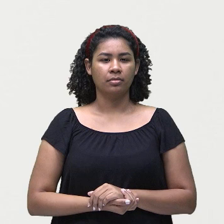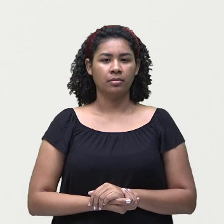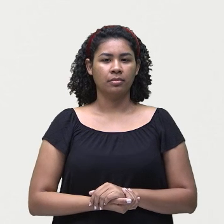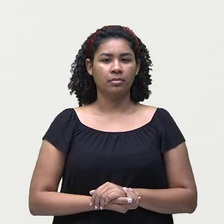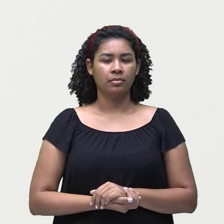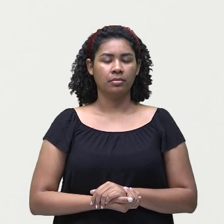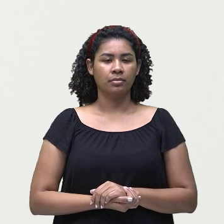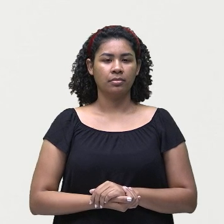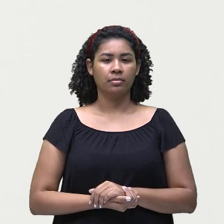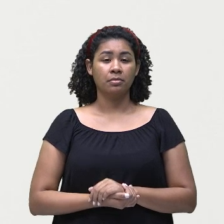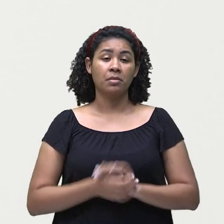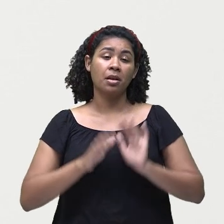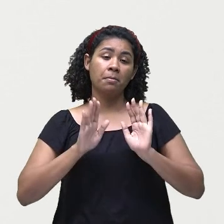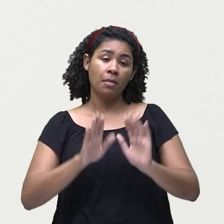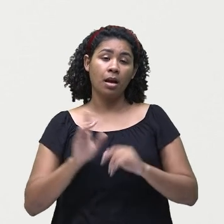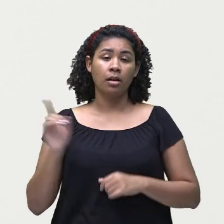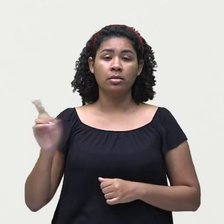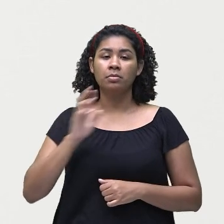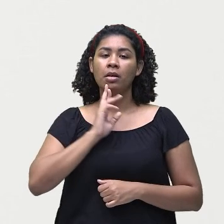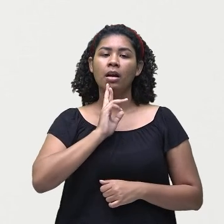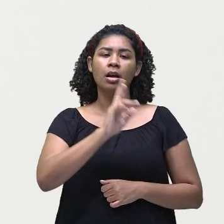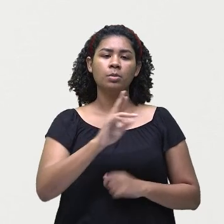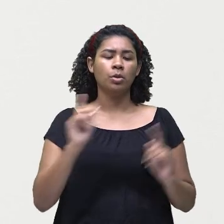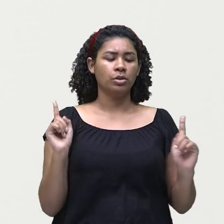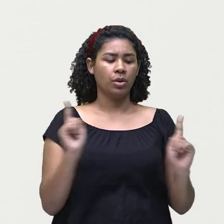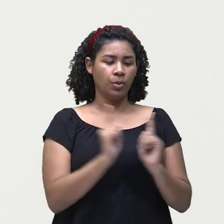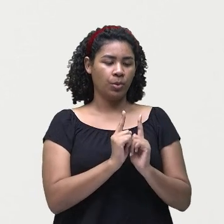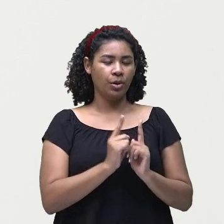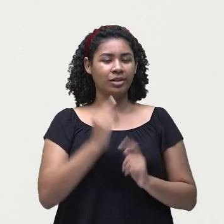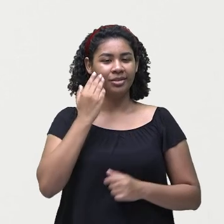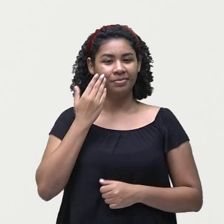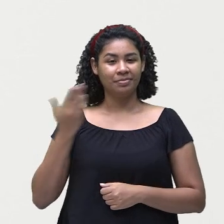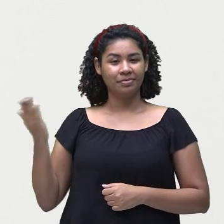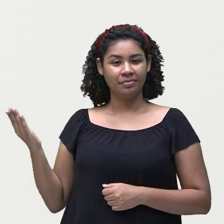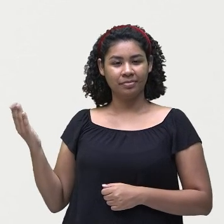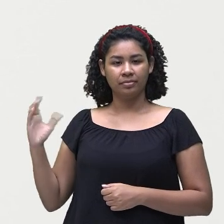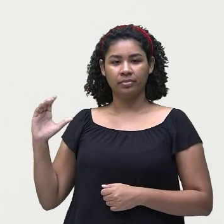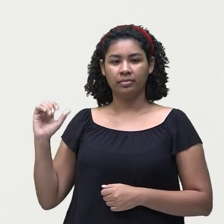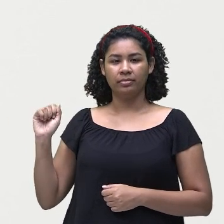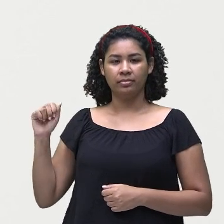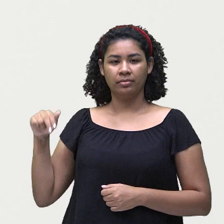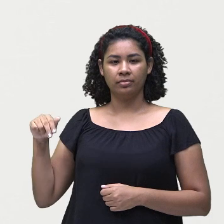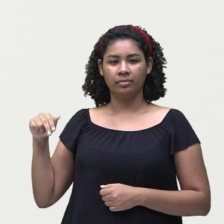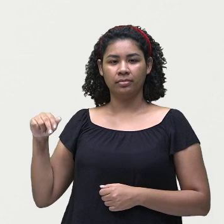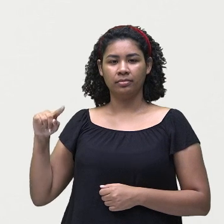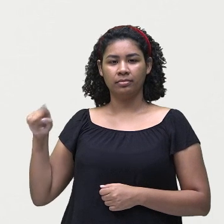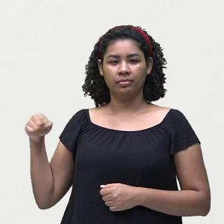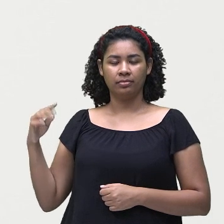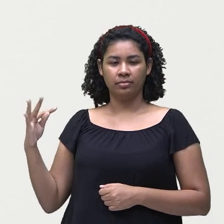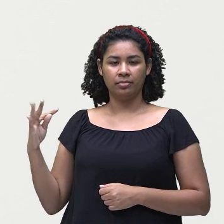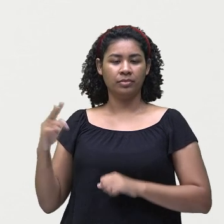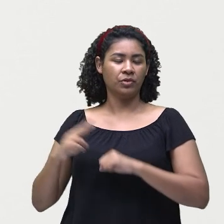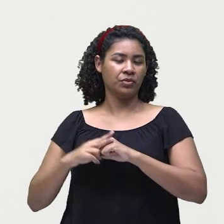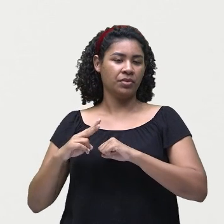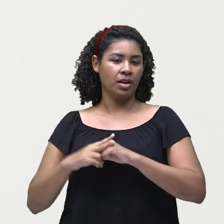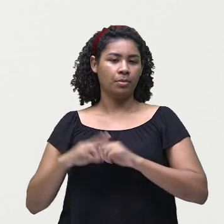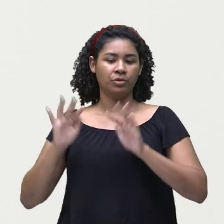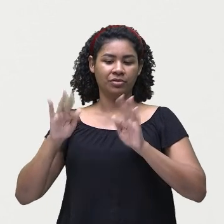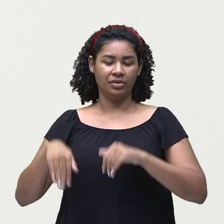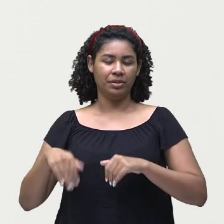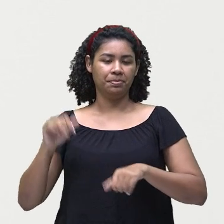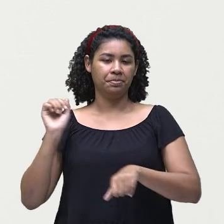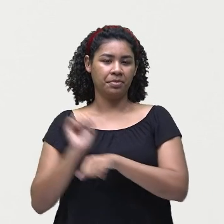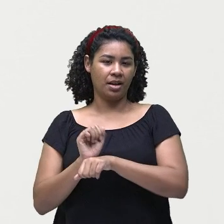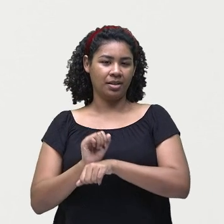Mas, como é uma short answer, olha aí o que eu falei, terminei no verbo, no verbo modal. No, they